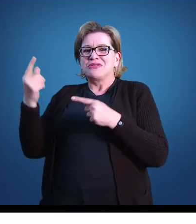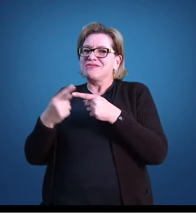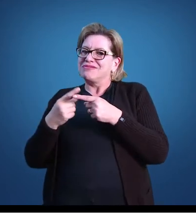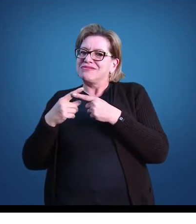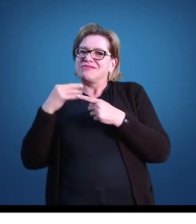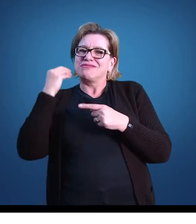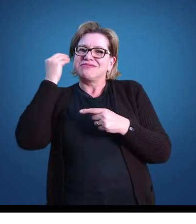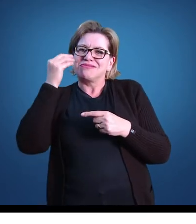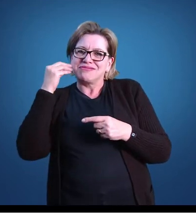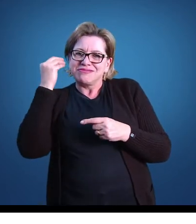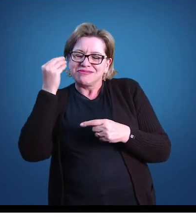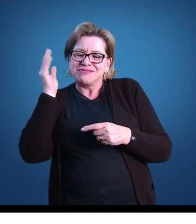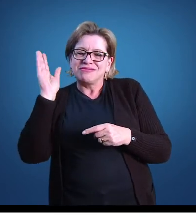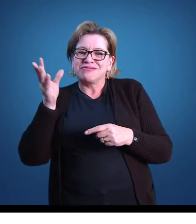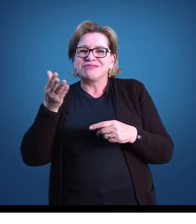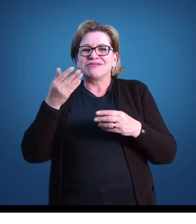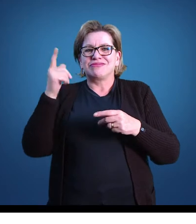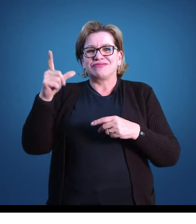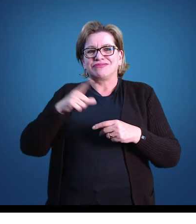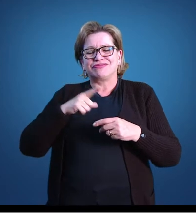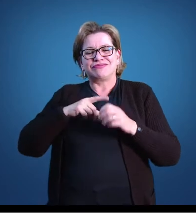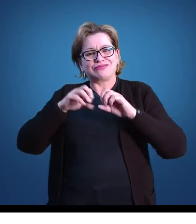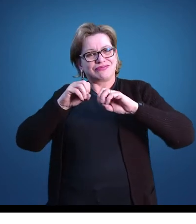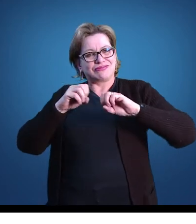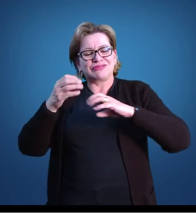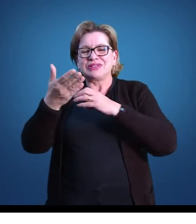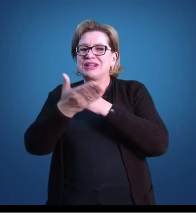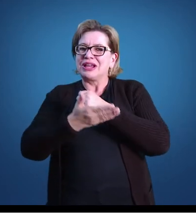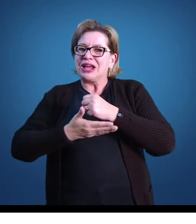experiências vivenciadas ao longo da educação básica.